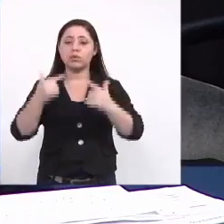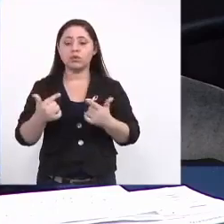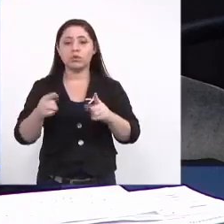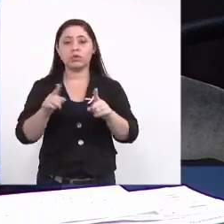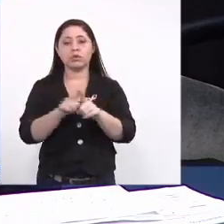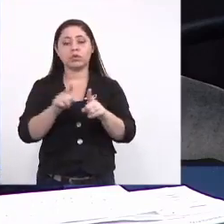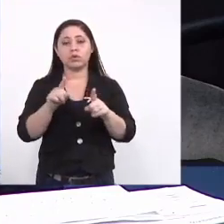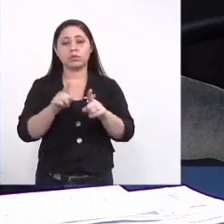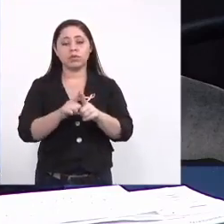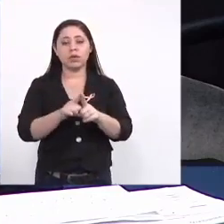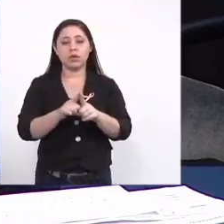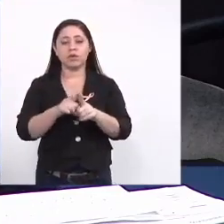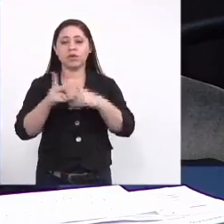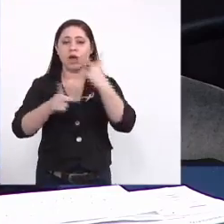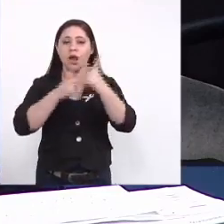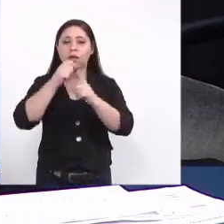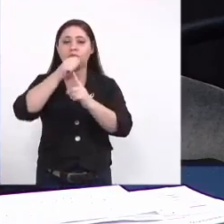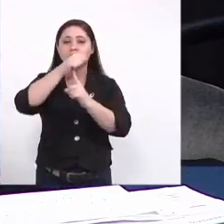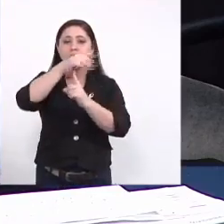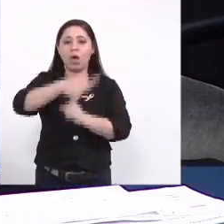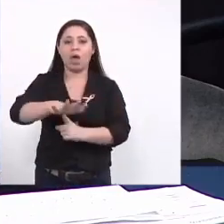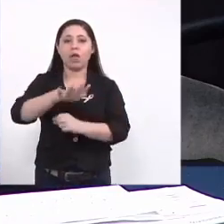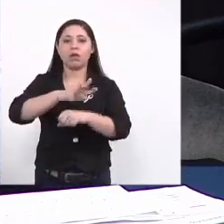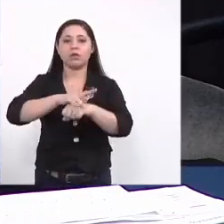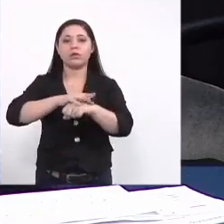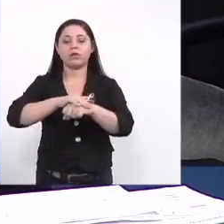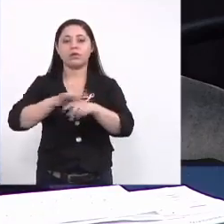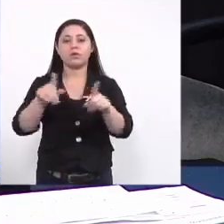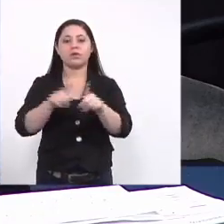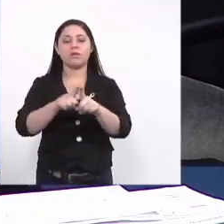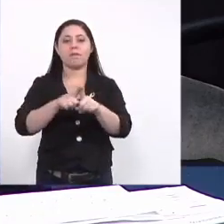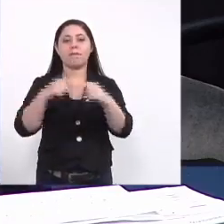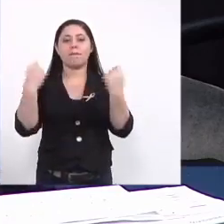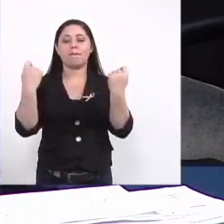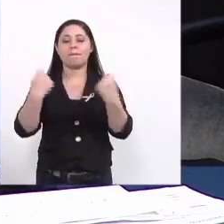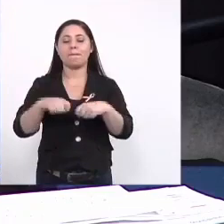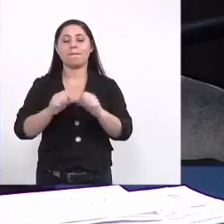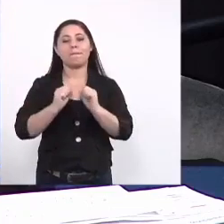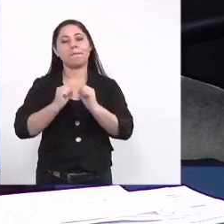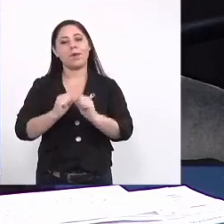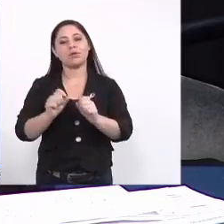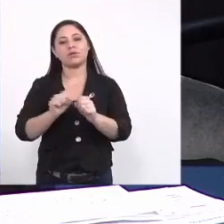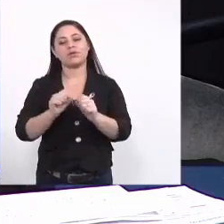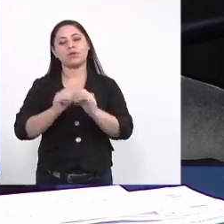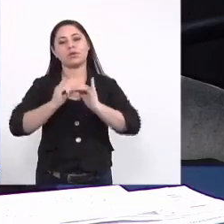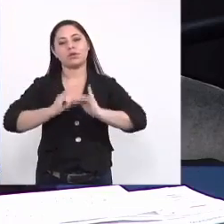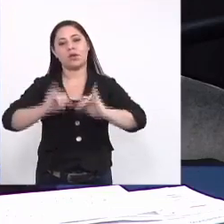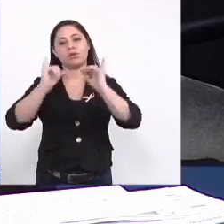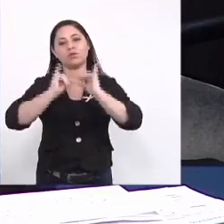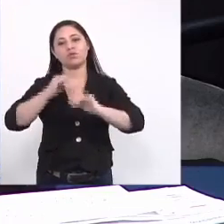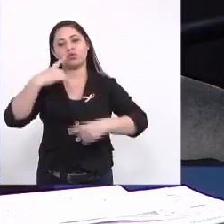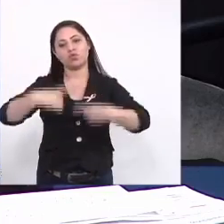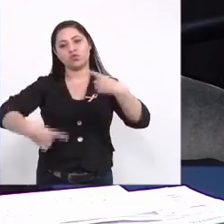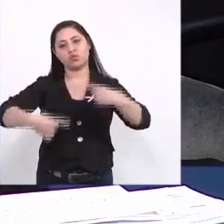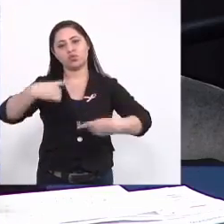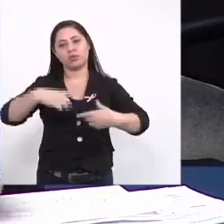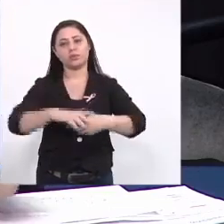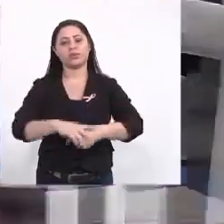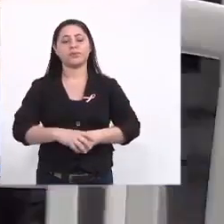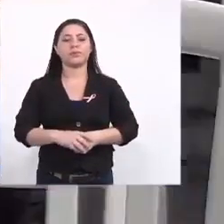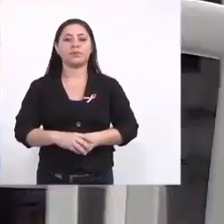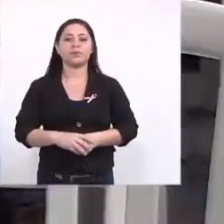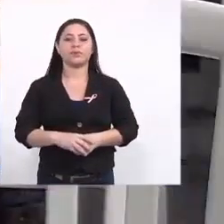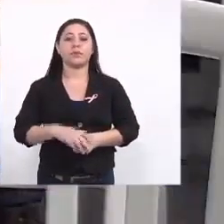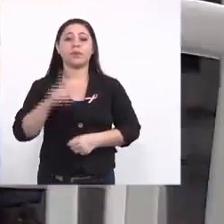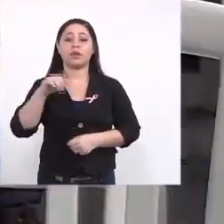da da epidemia então nós temos que né fazer essa essa discussão e